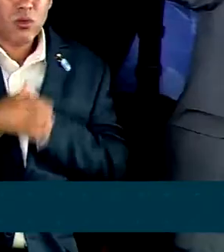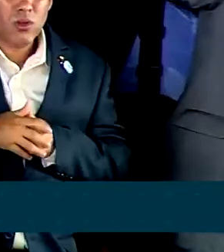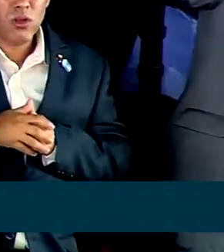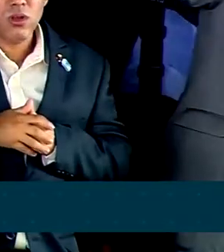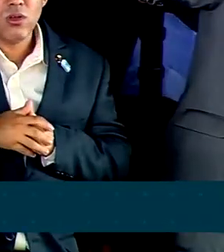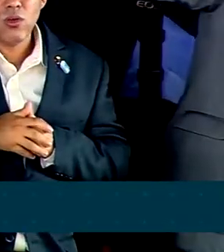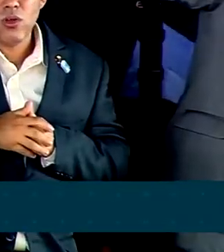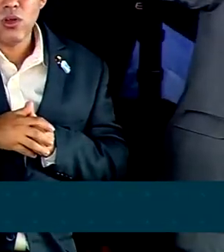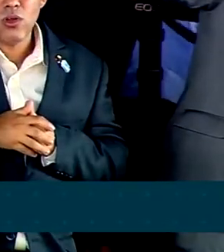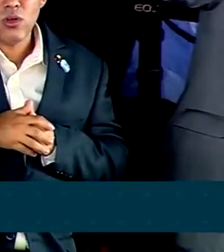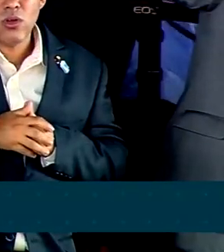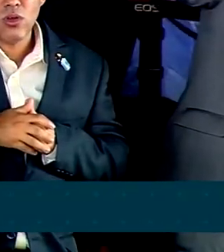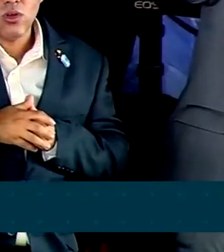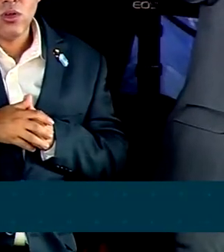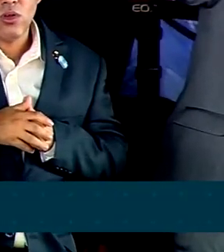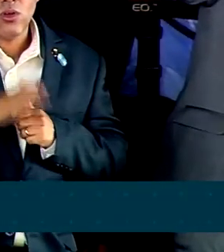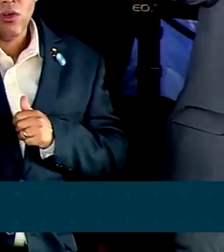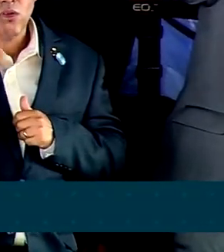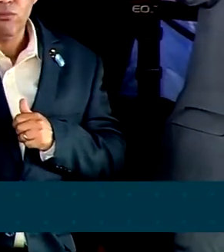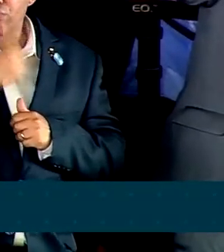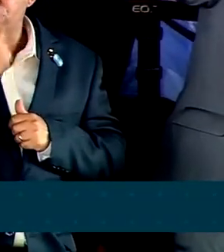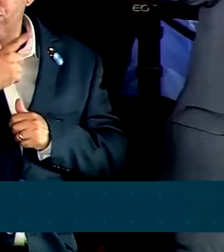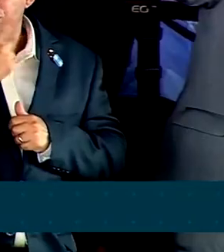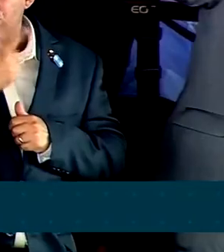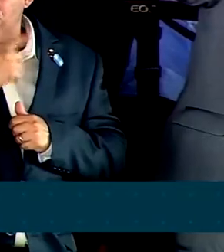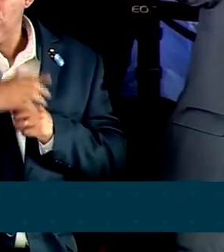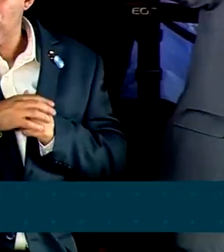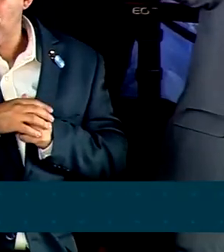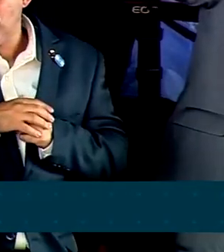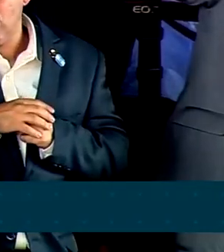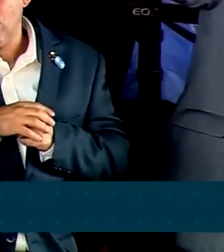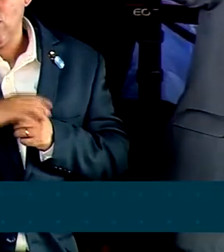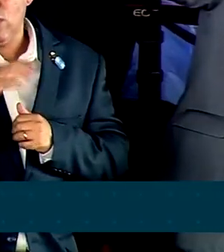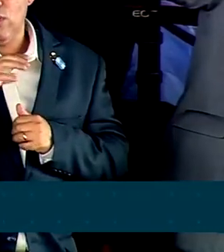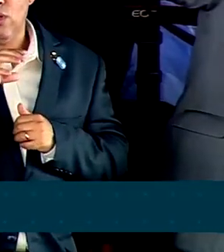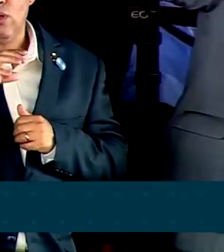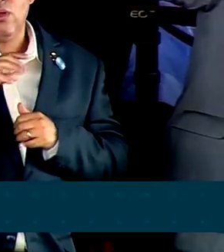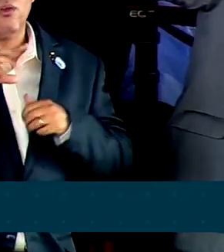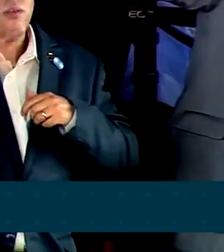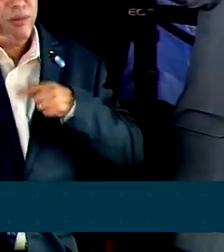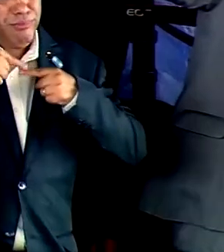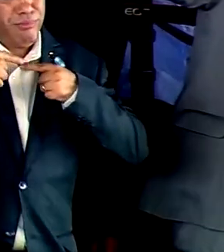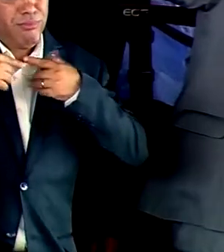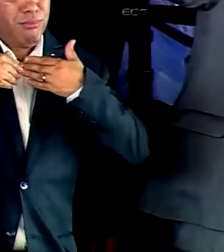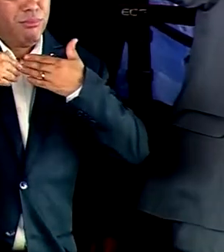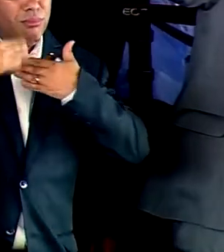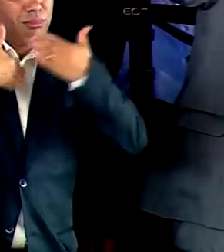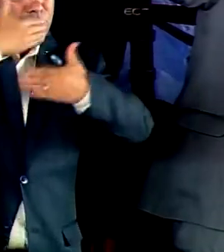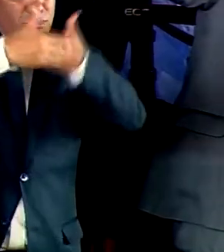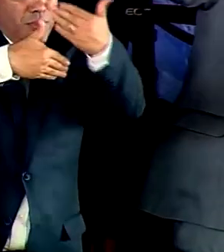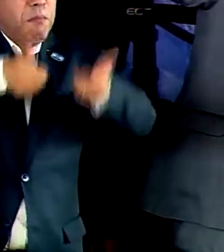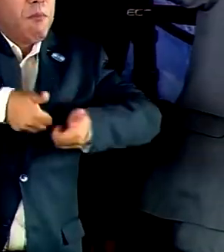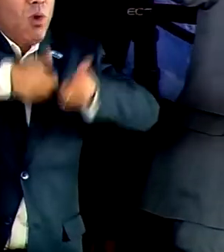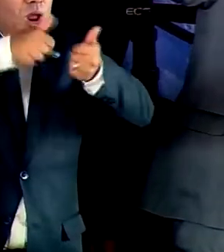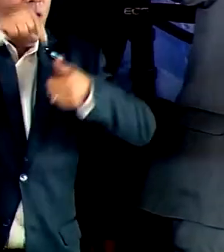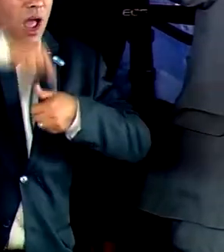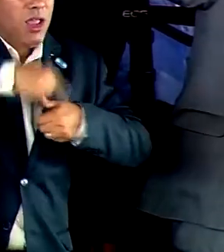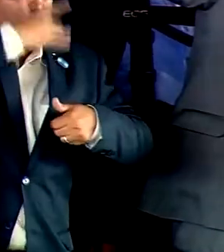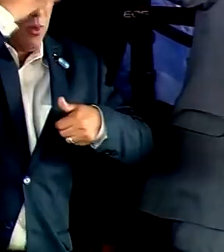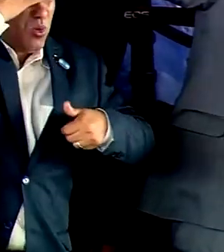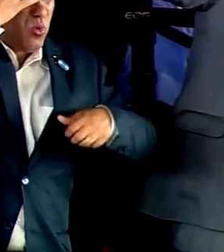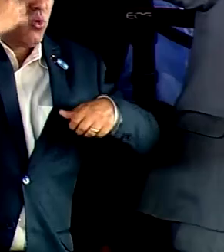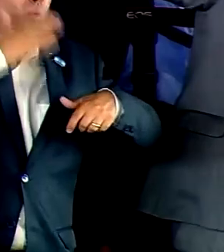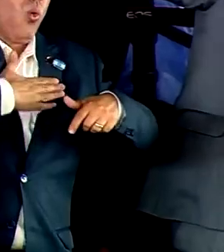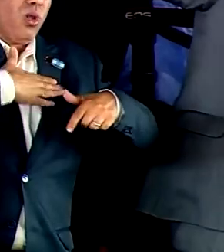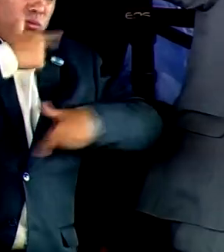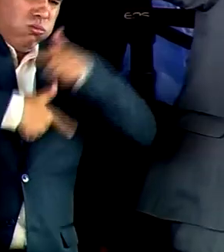Já temos mudanças anunciadas, como já mostramos há poucas. E outras virão. Aqui é um local de gente hordeira